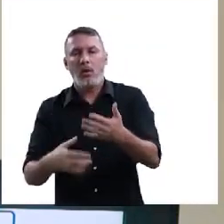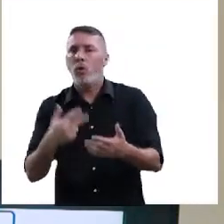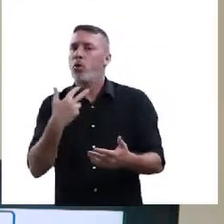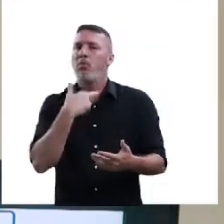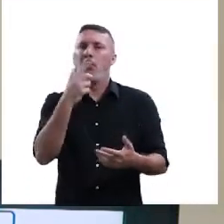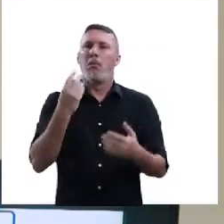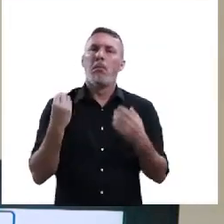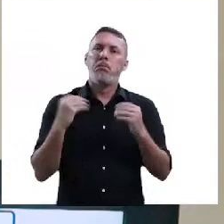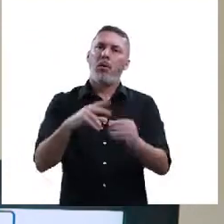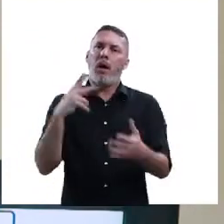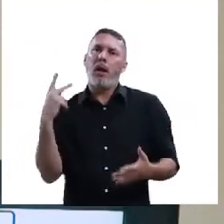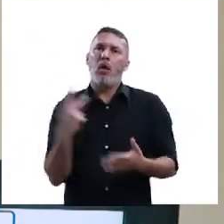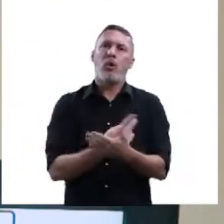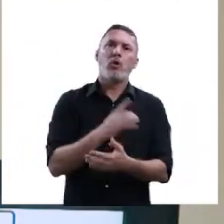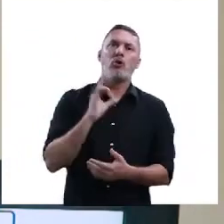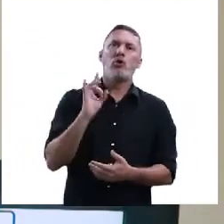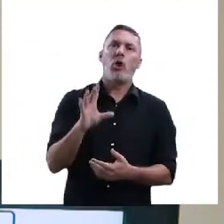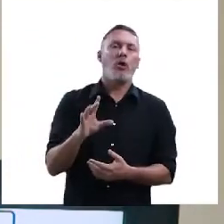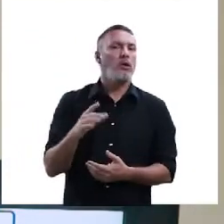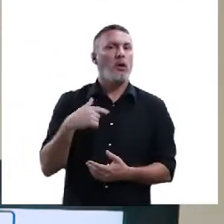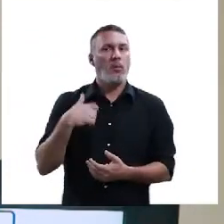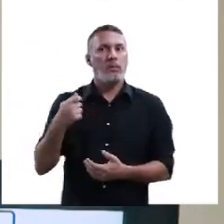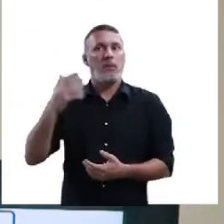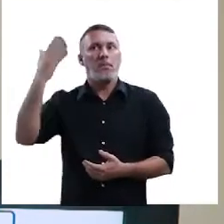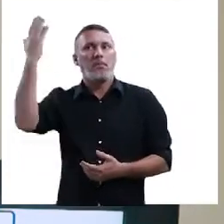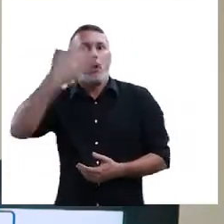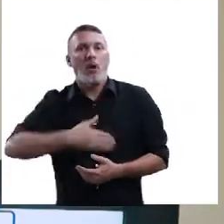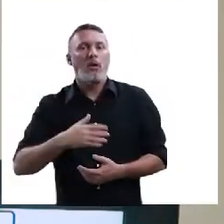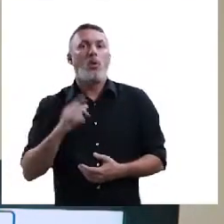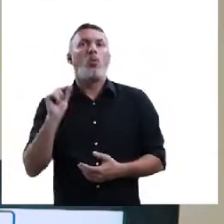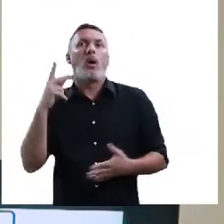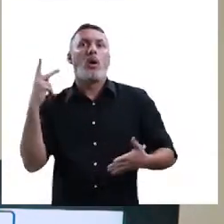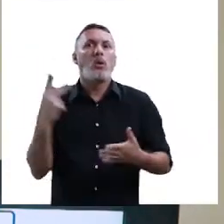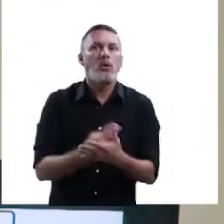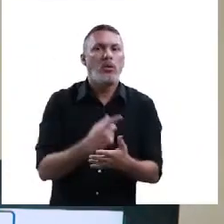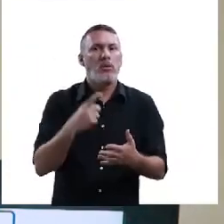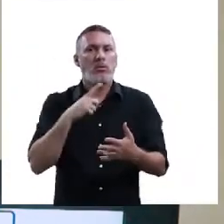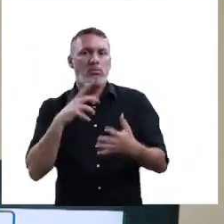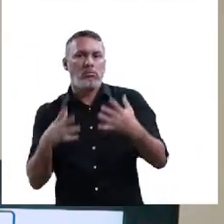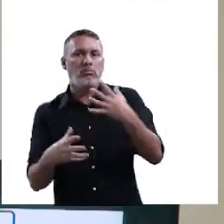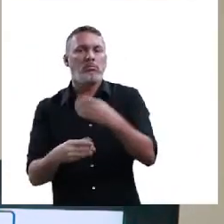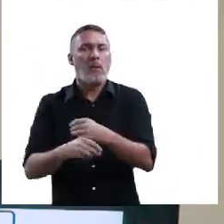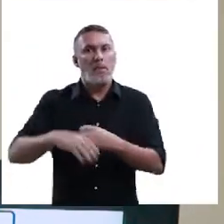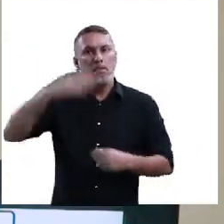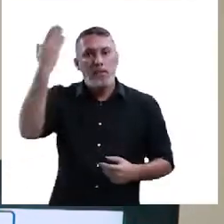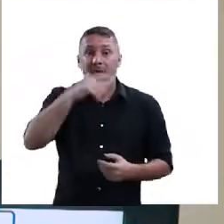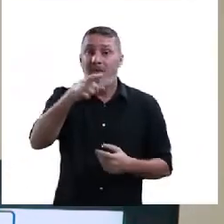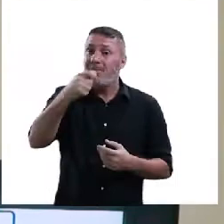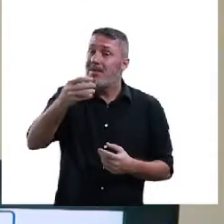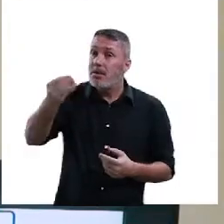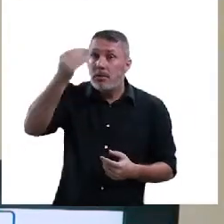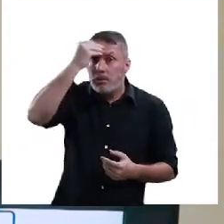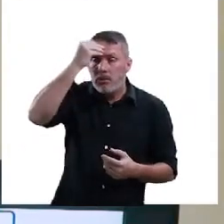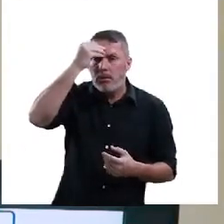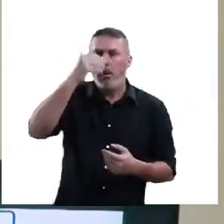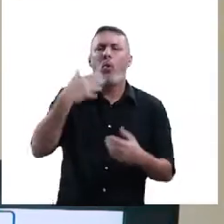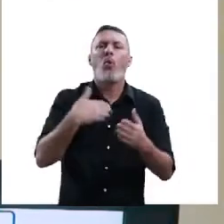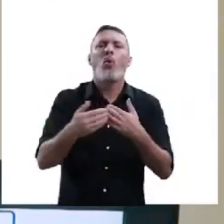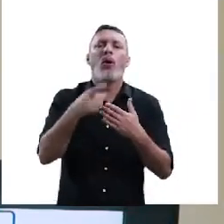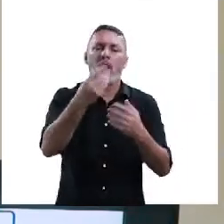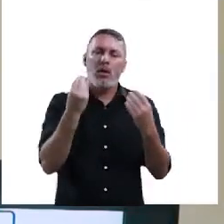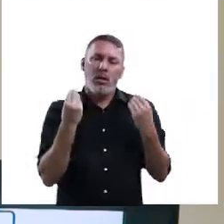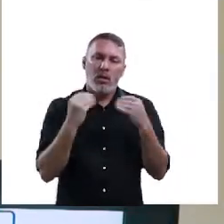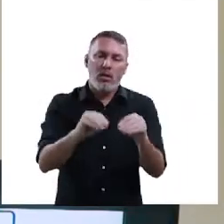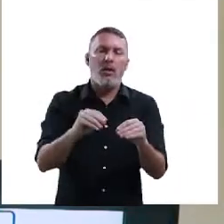Grava isso, grava isso, olha, toda afirmação precisa ter uma comprovação. Você não basta falar o seguinte, olha, o Brasil é